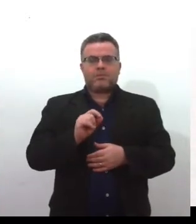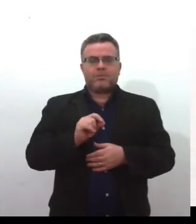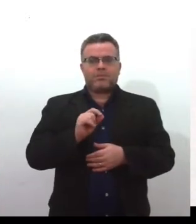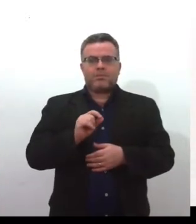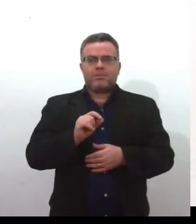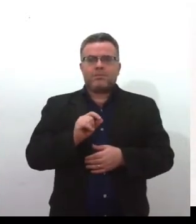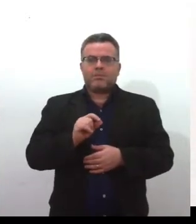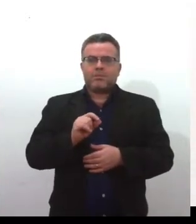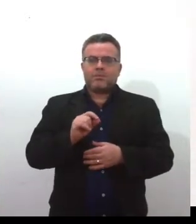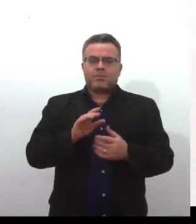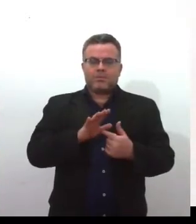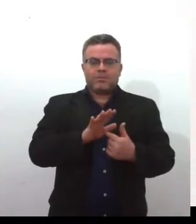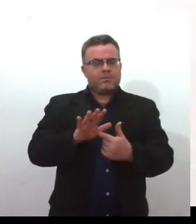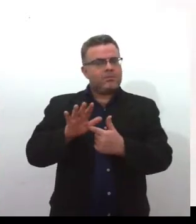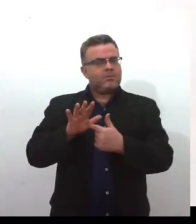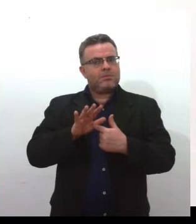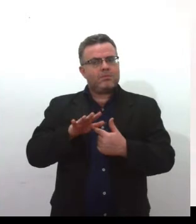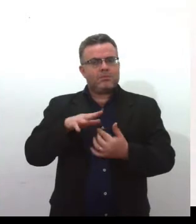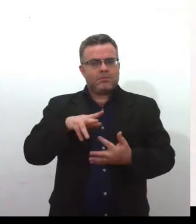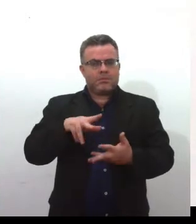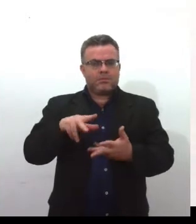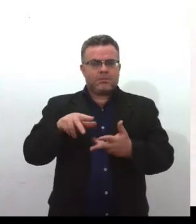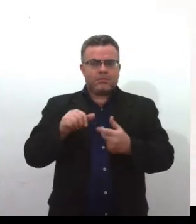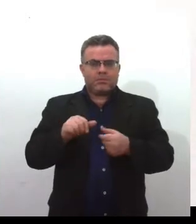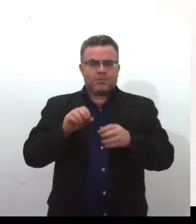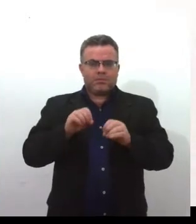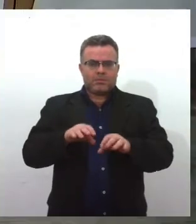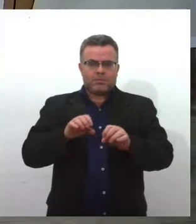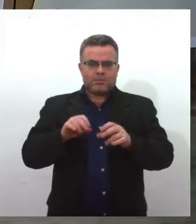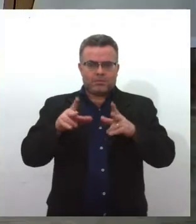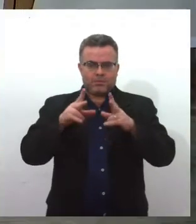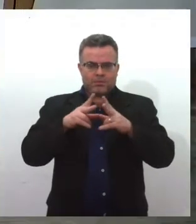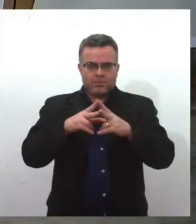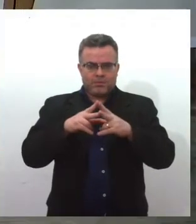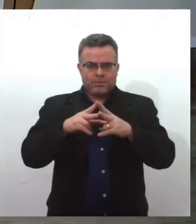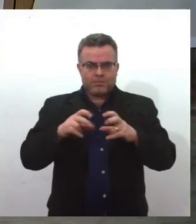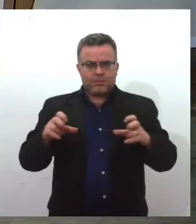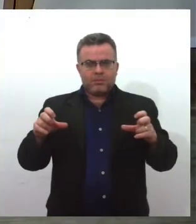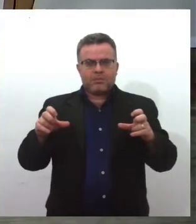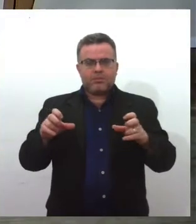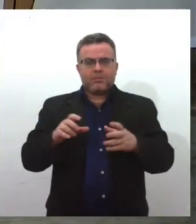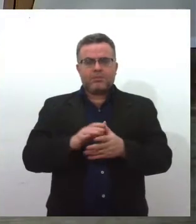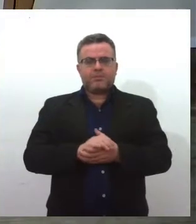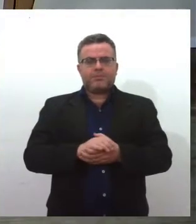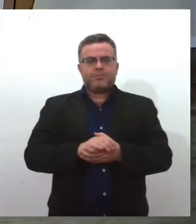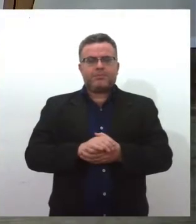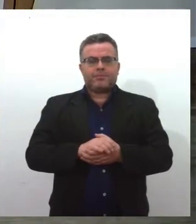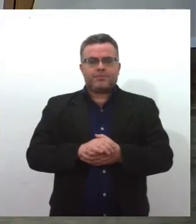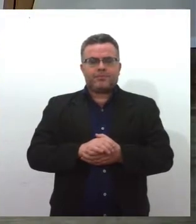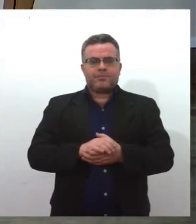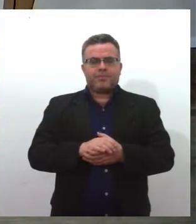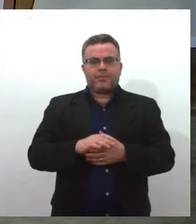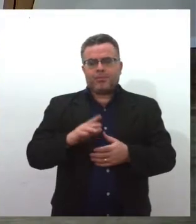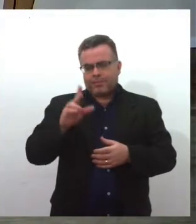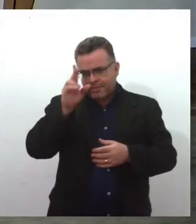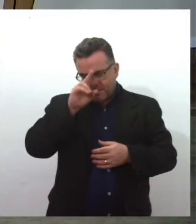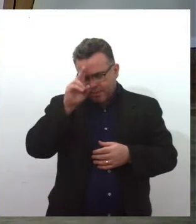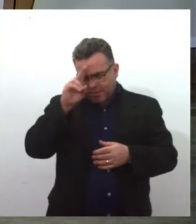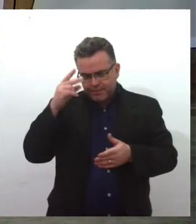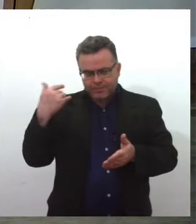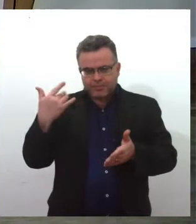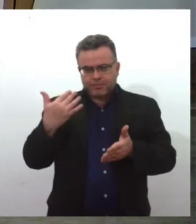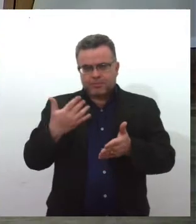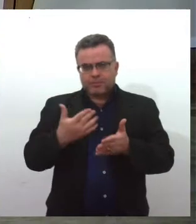no universo da educação catarinense. Geruzi, como que é essa história da criação do Dia